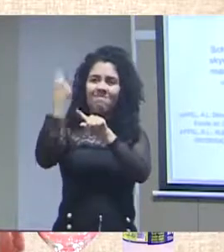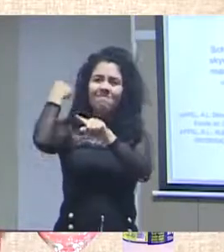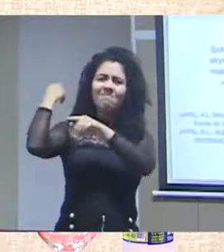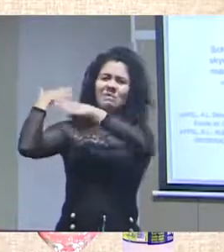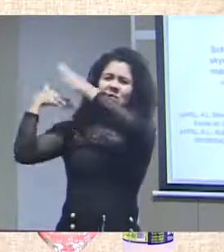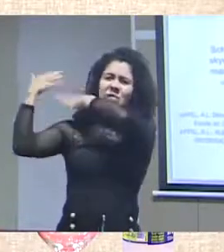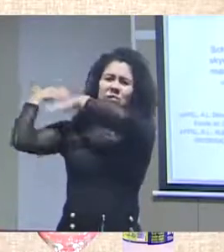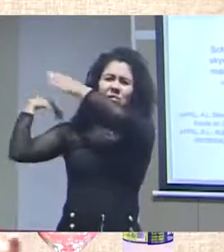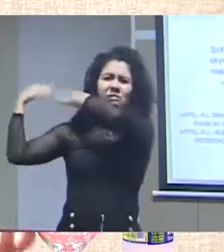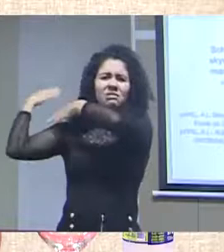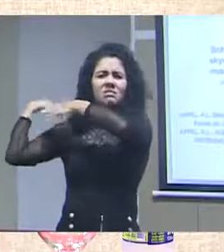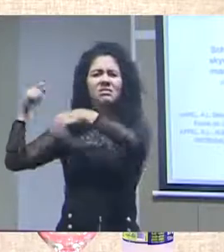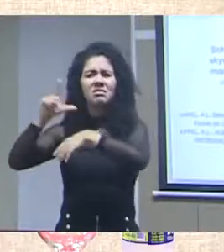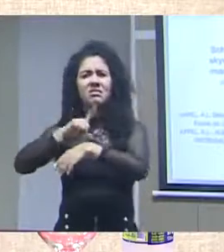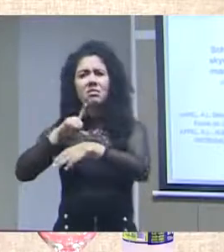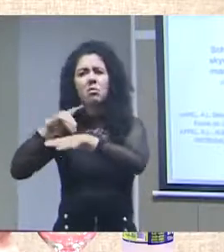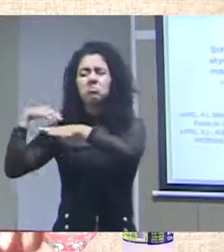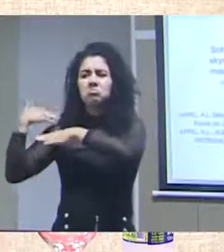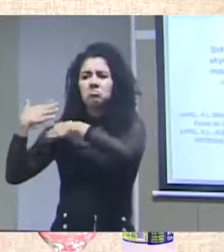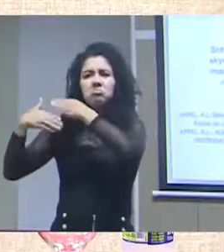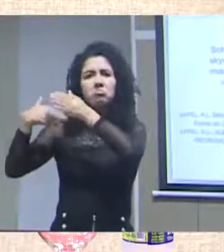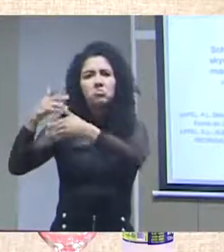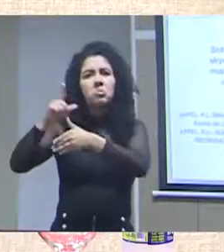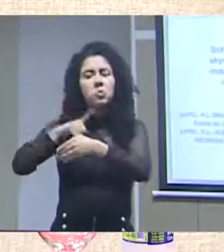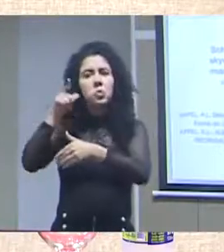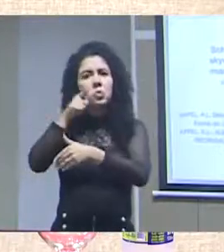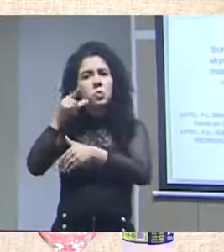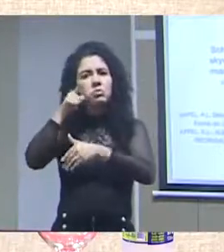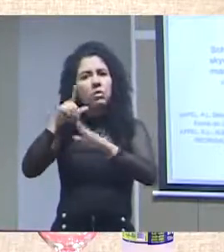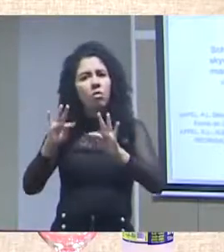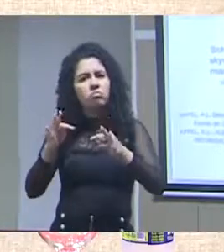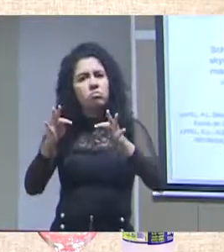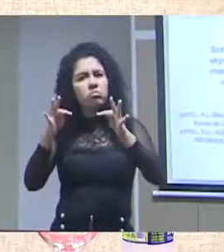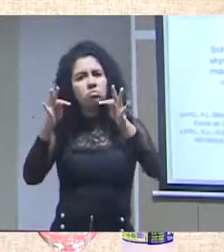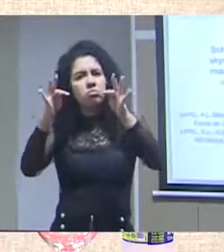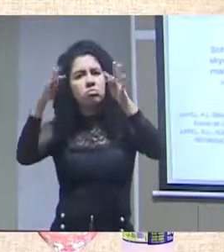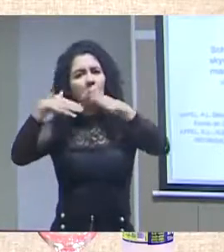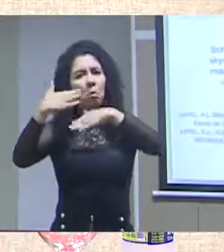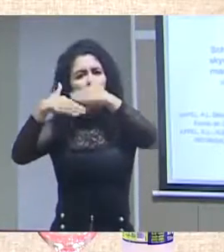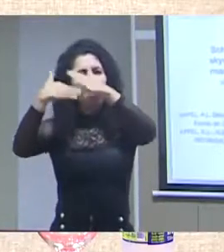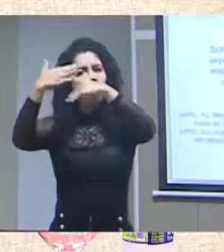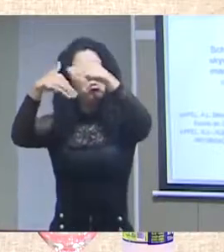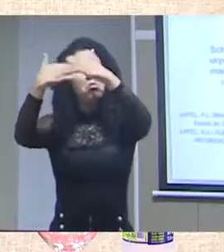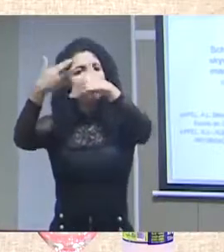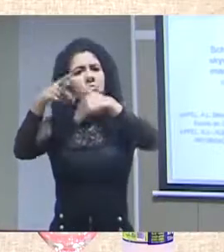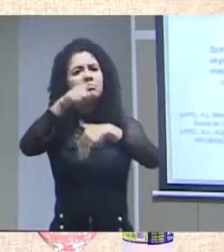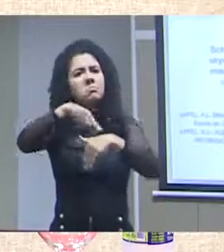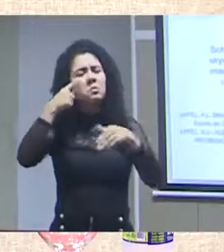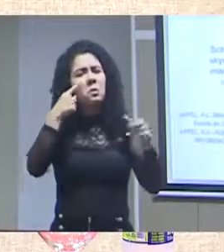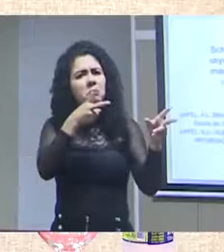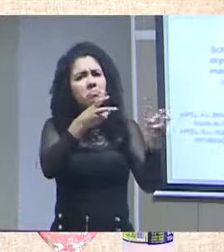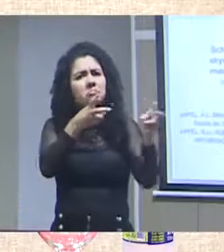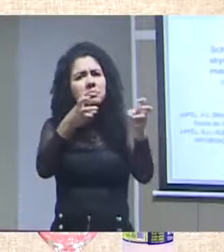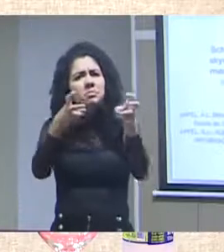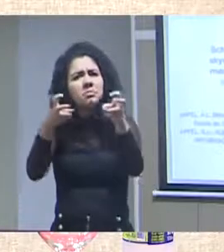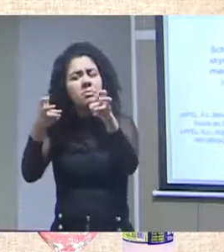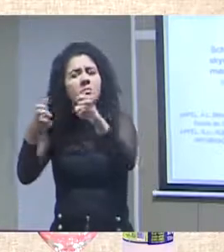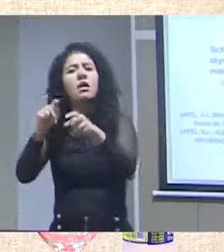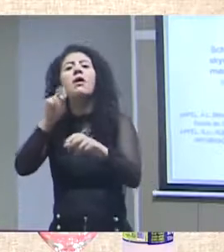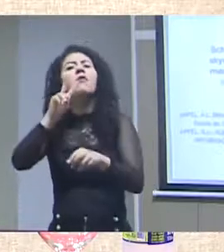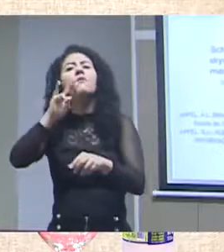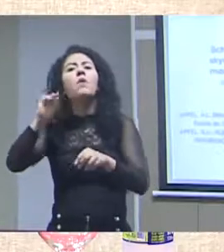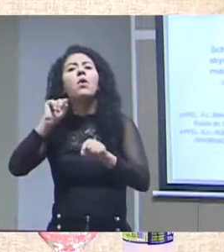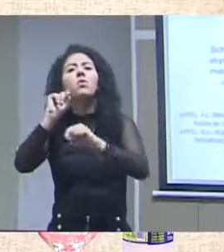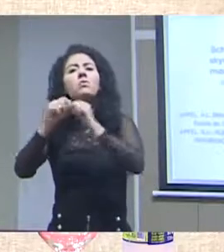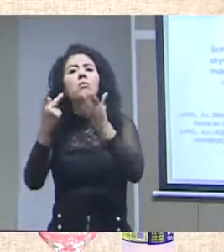mídias digitais vão ganhando uma importância cada vez maior em vários campos de atividade humana, vai